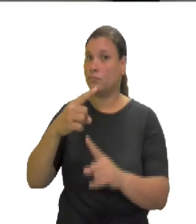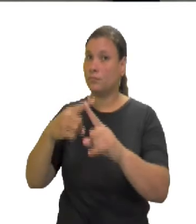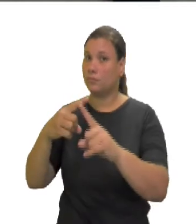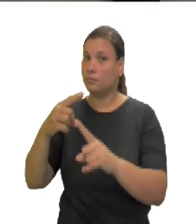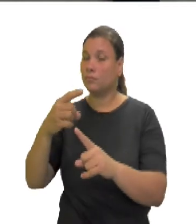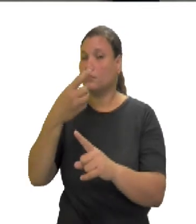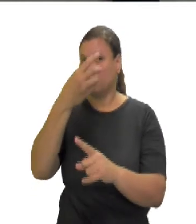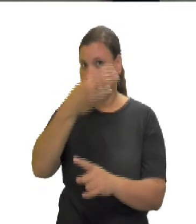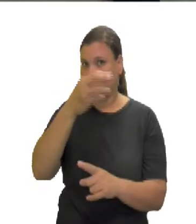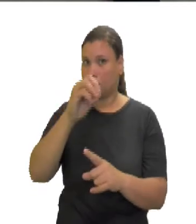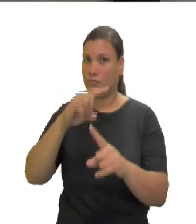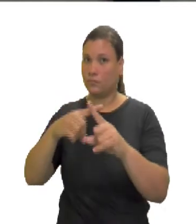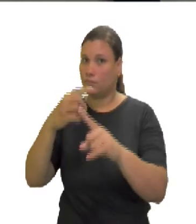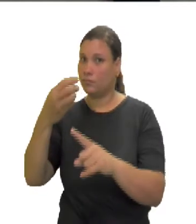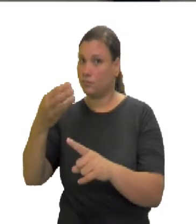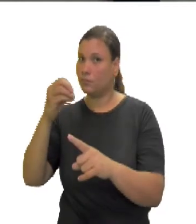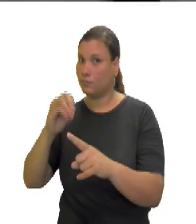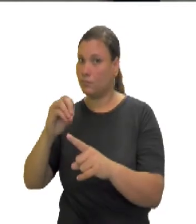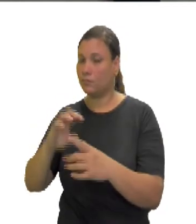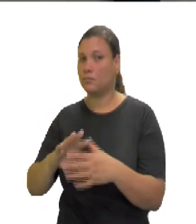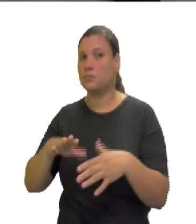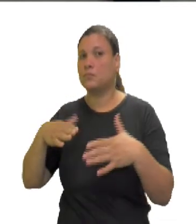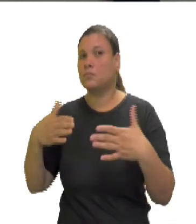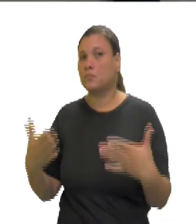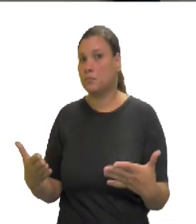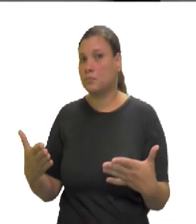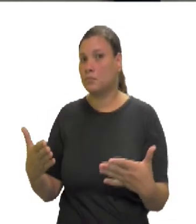0, 3 vezes 0, 0, 9.